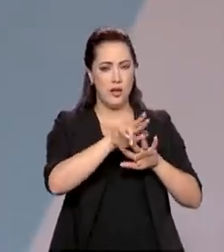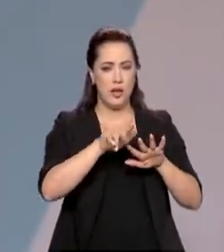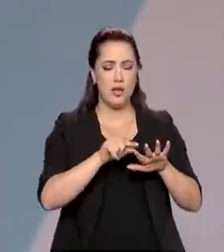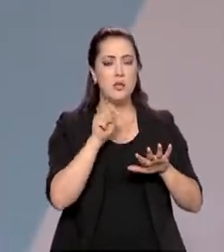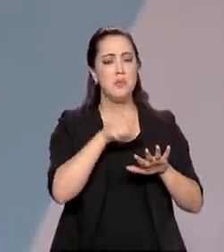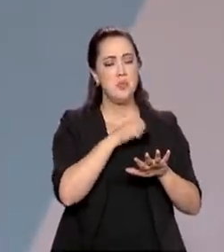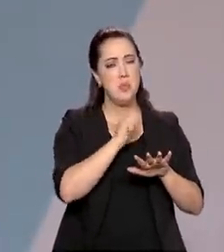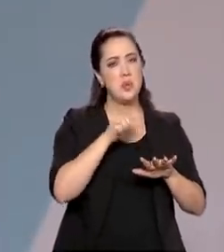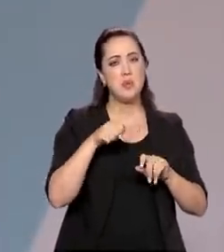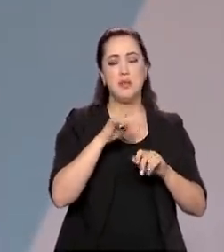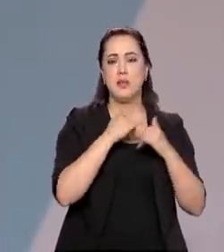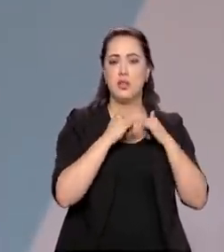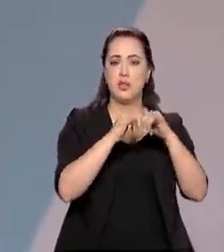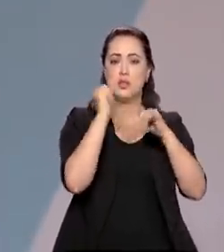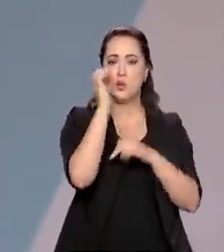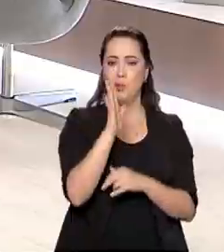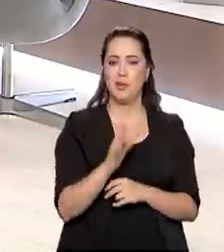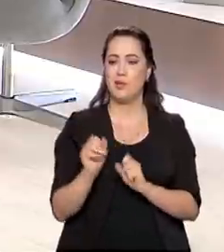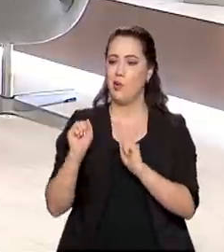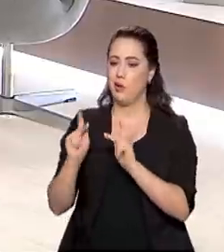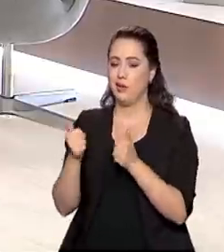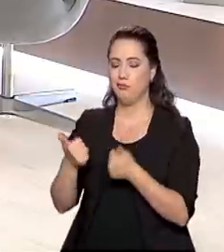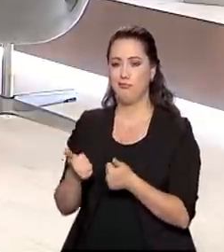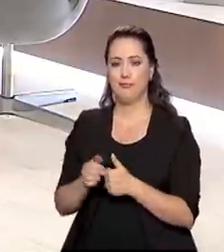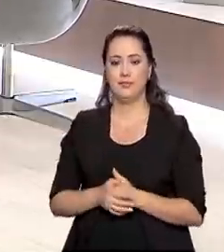da matriz energética no Brasil. Ok, Paulo.